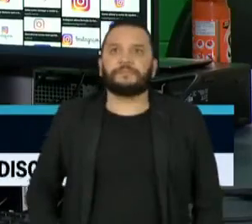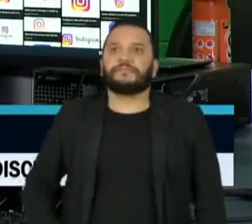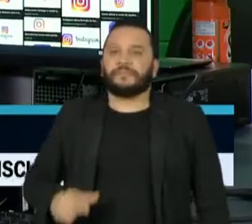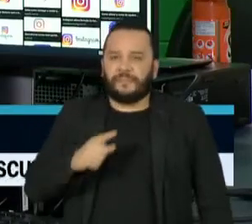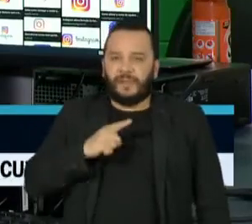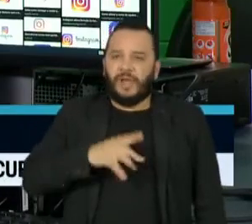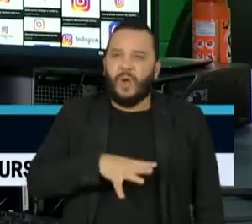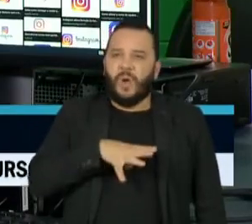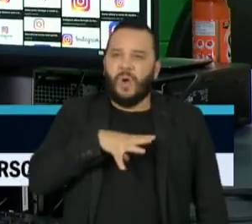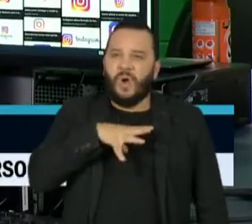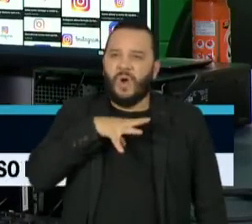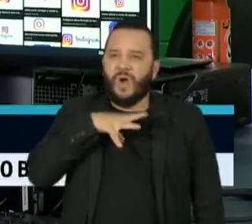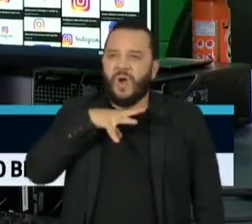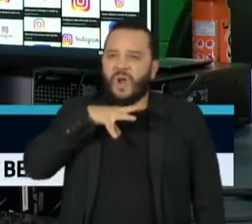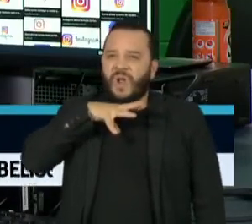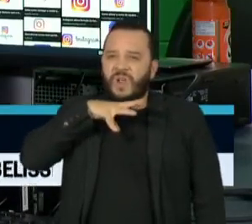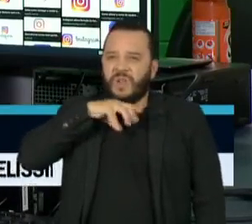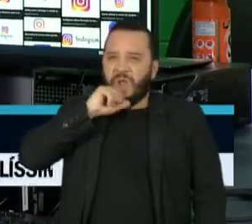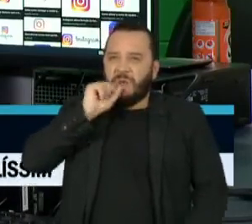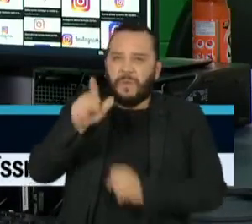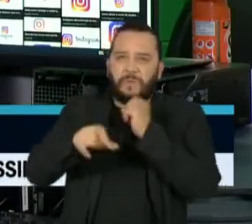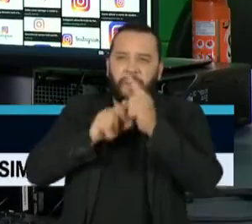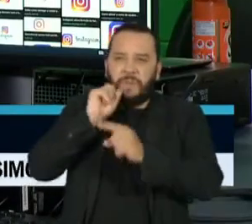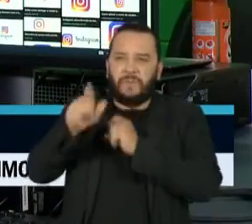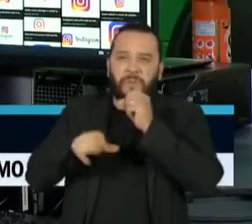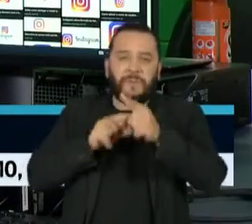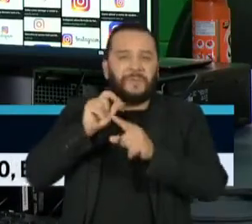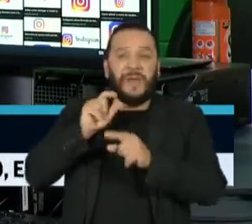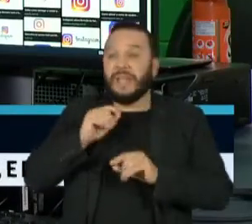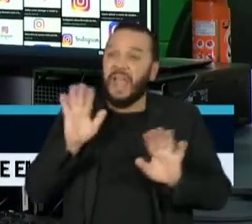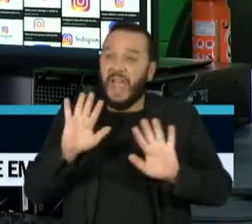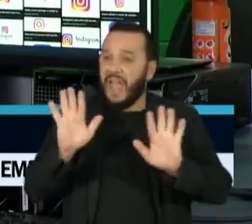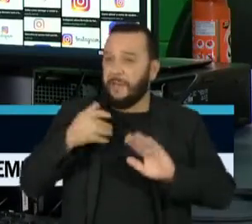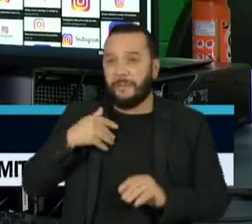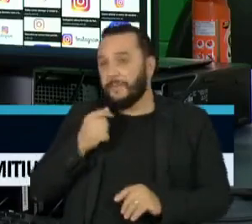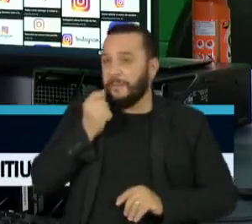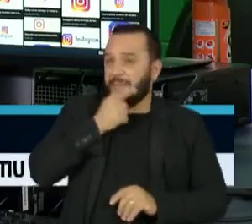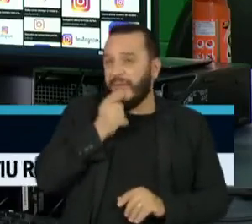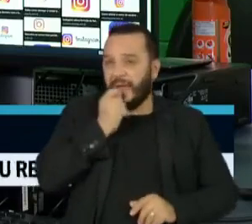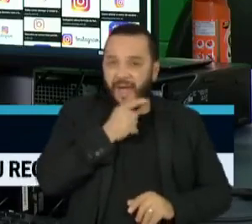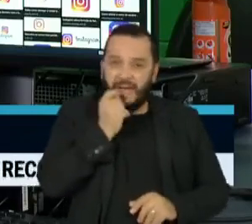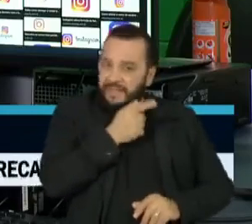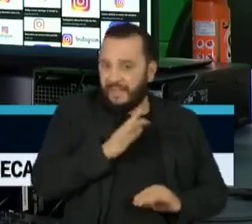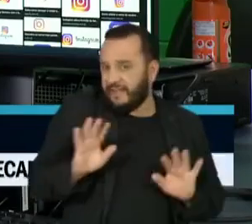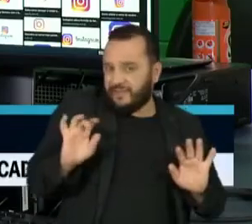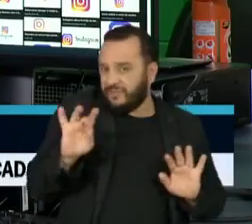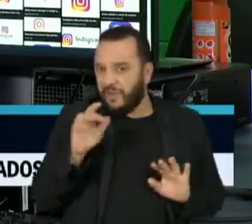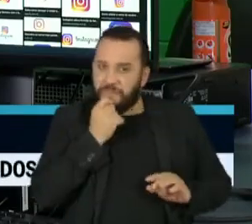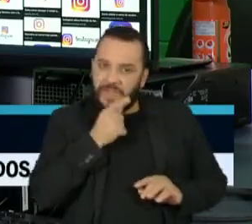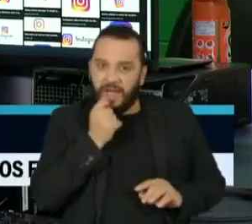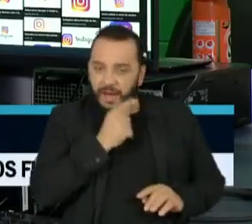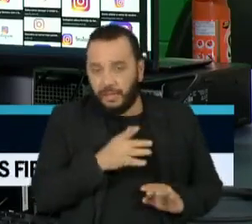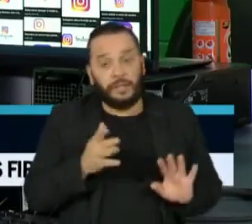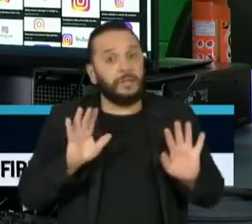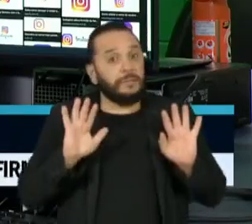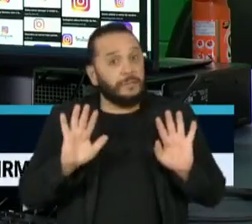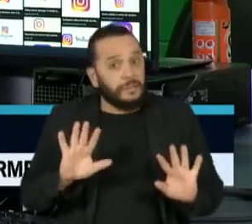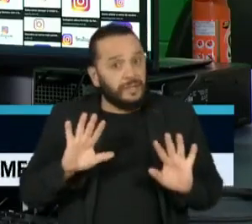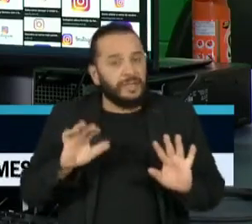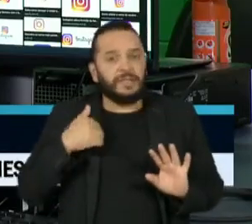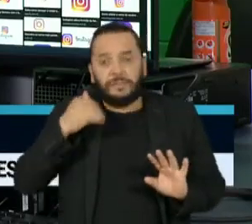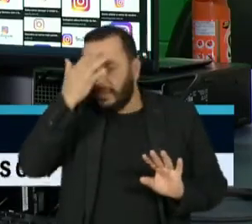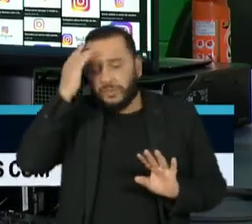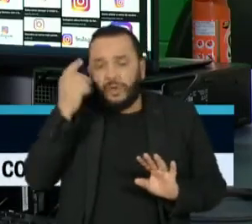ódio é normalmente apresentado como piada, tornando a violência conivente para o agressor, que com frequência